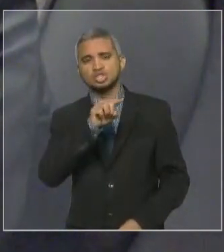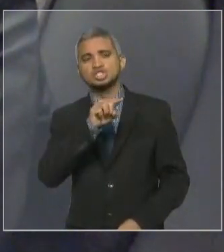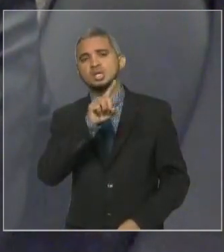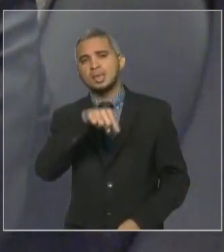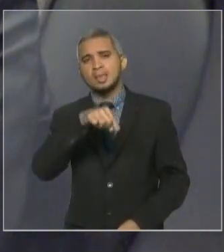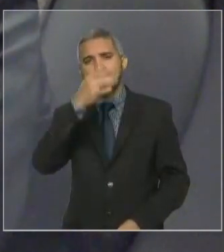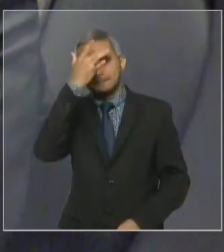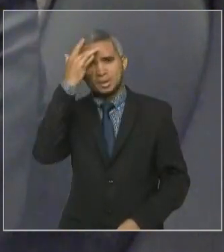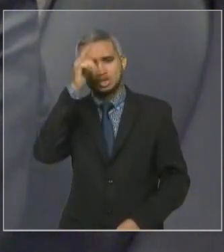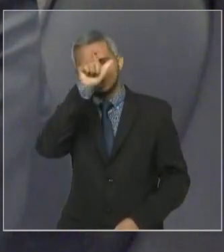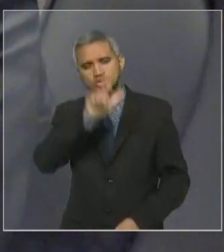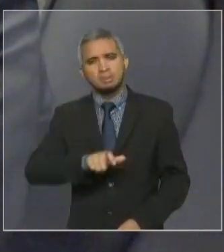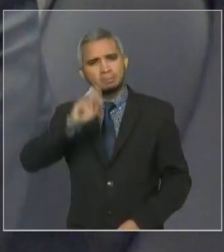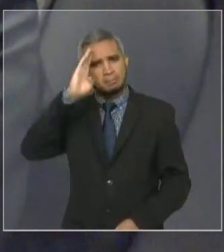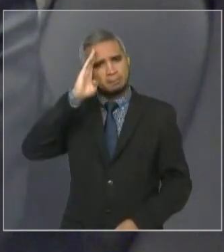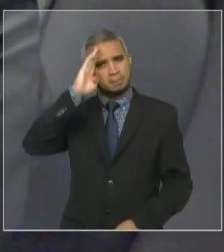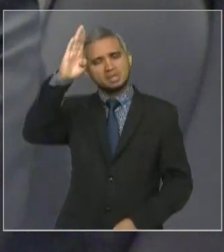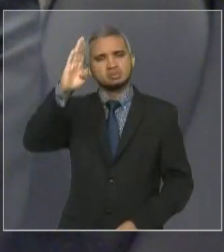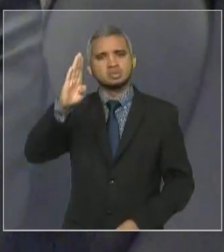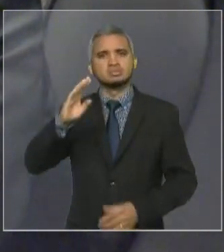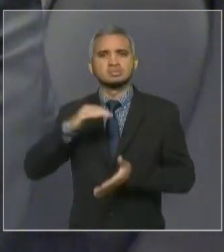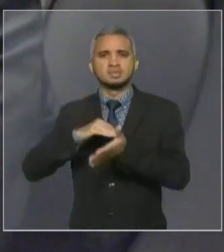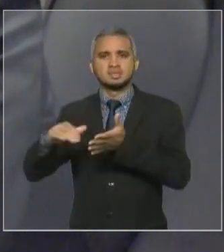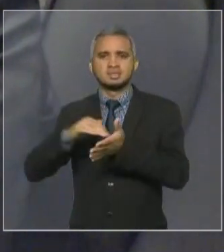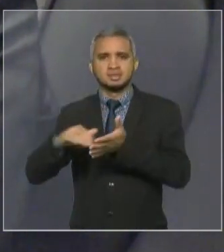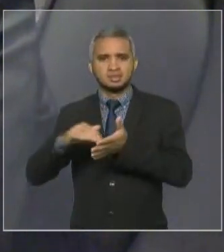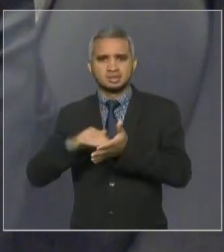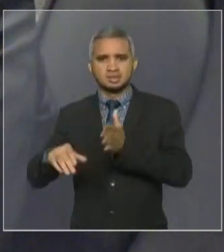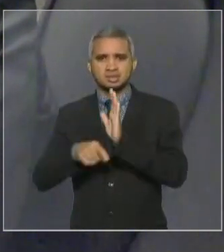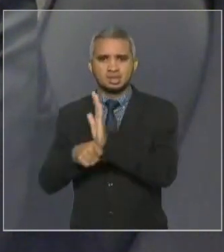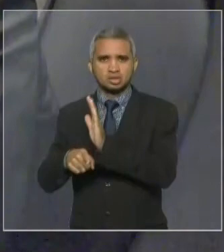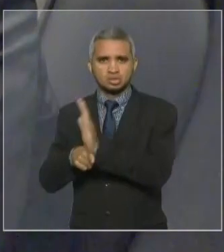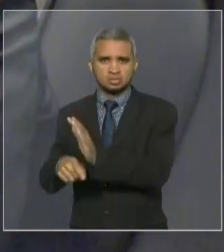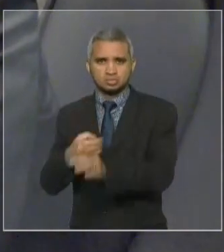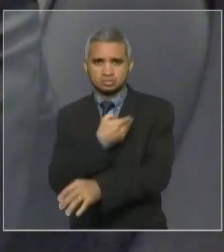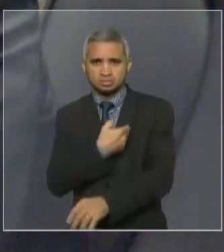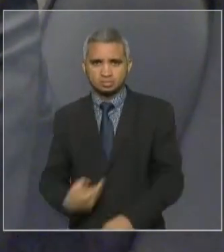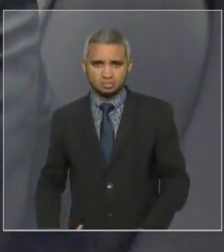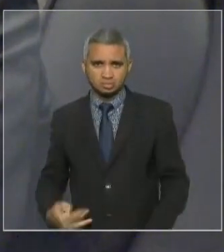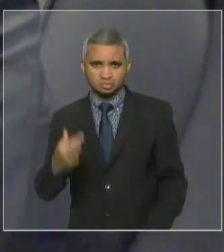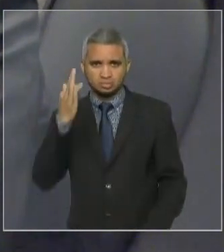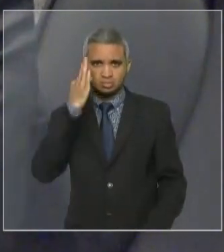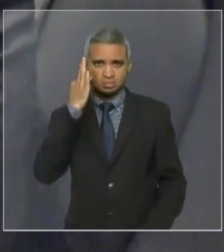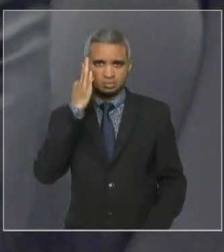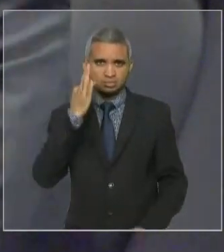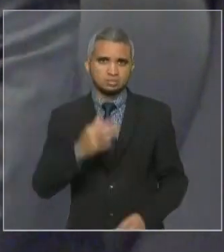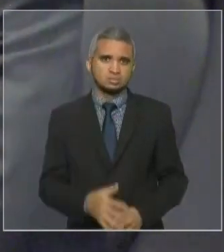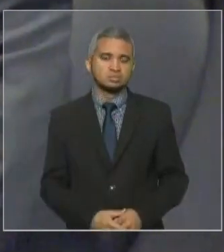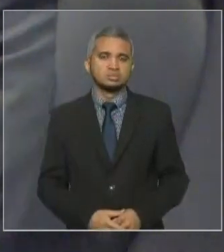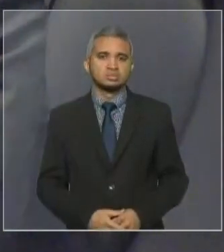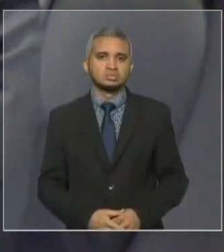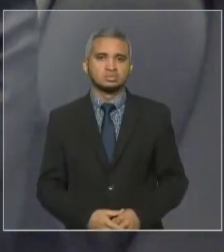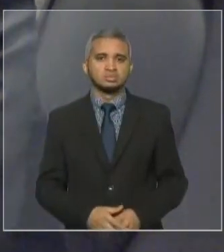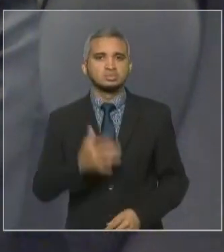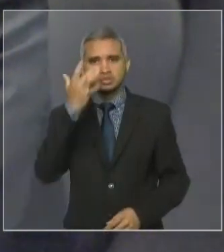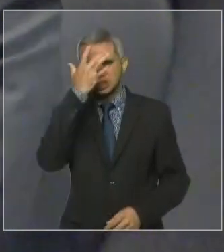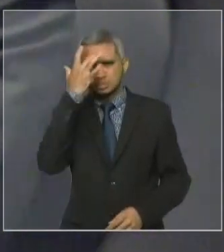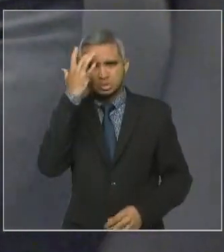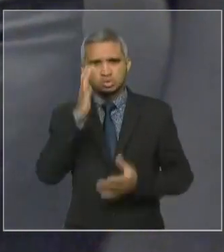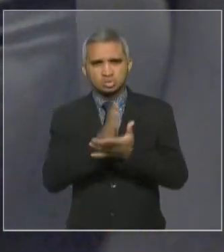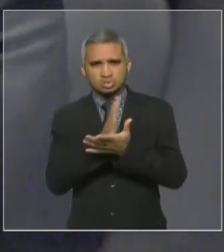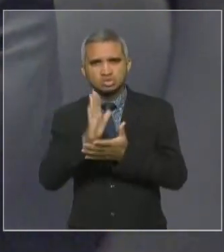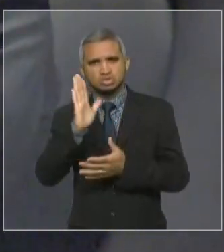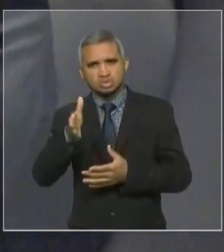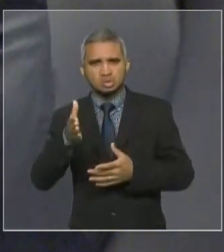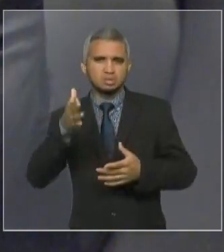auxiliar como secretário do governador Flavidino. E, por tudo que foi dito aqui, pelo reconhecimento